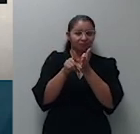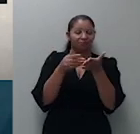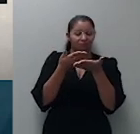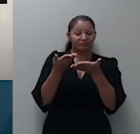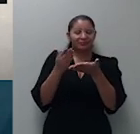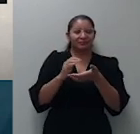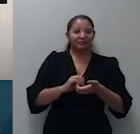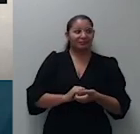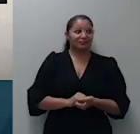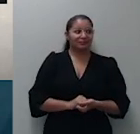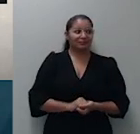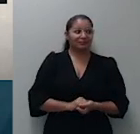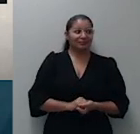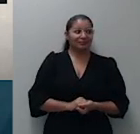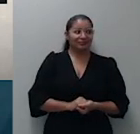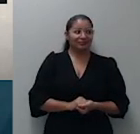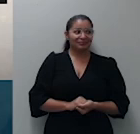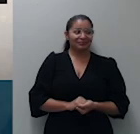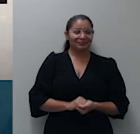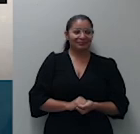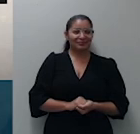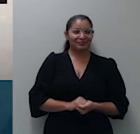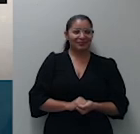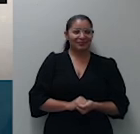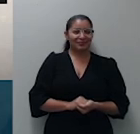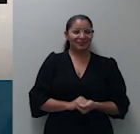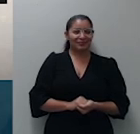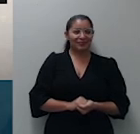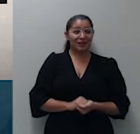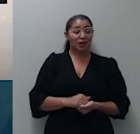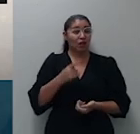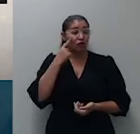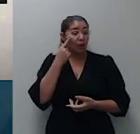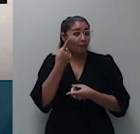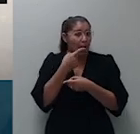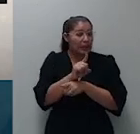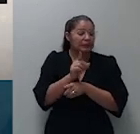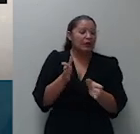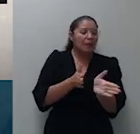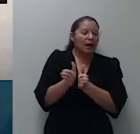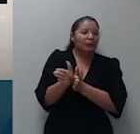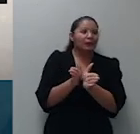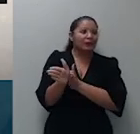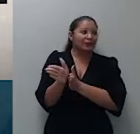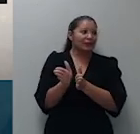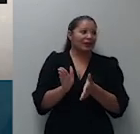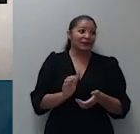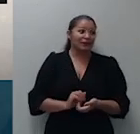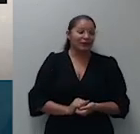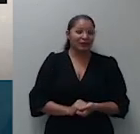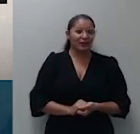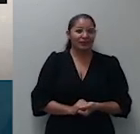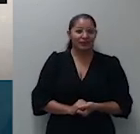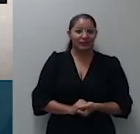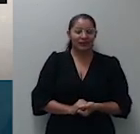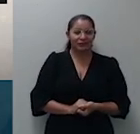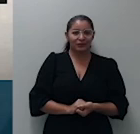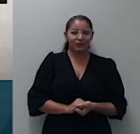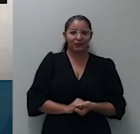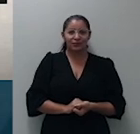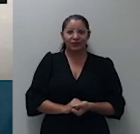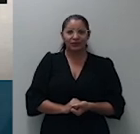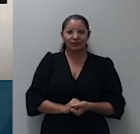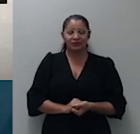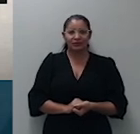ajustada nesse condão deu-se parcial provimento ao especial com a determinação de retorno dos autos à origem